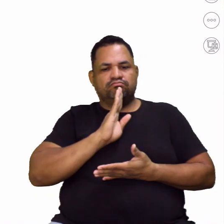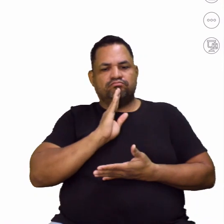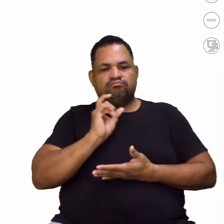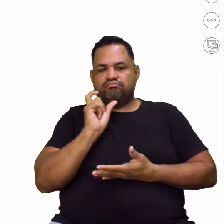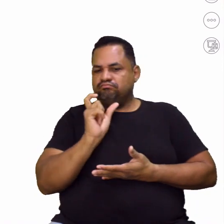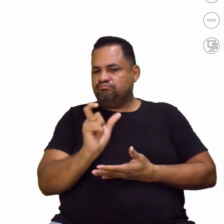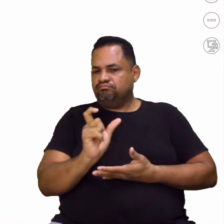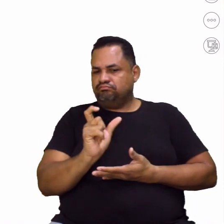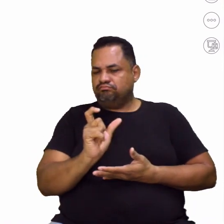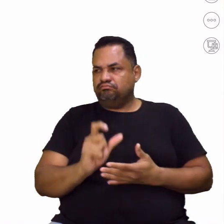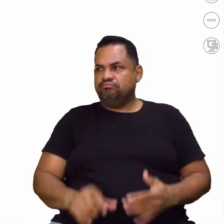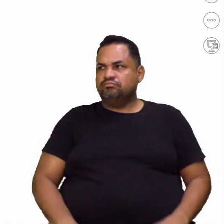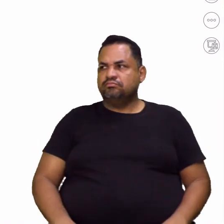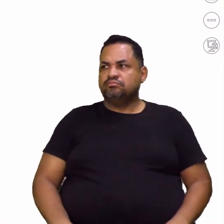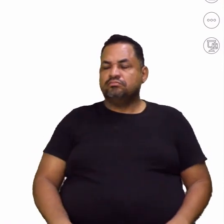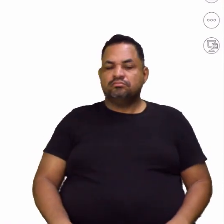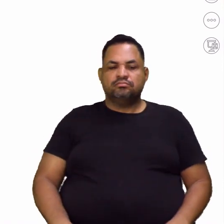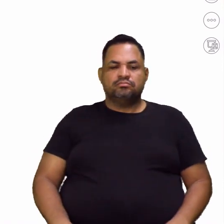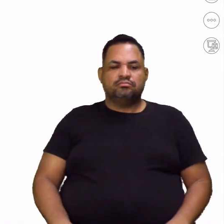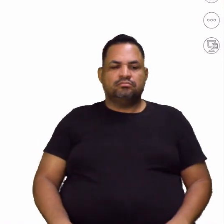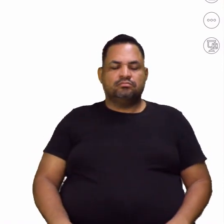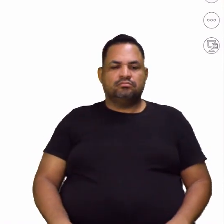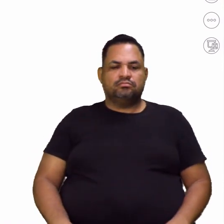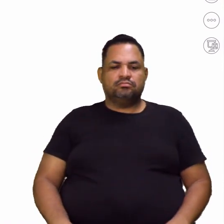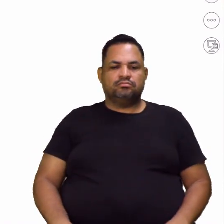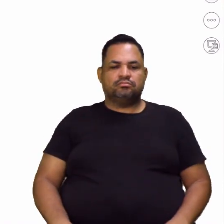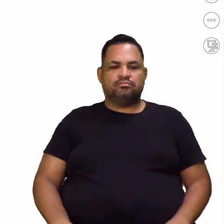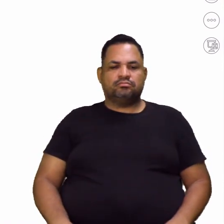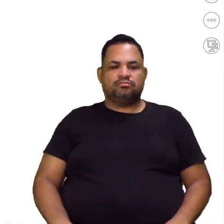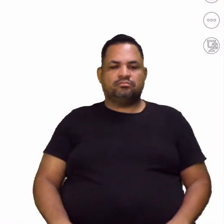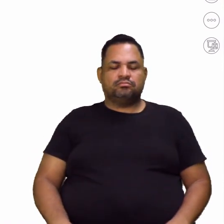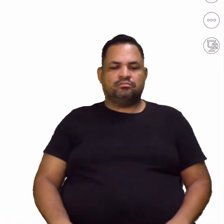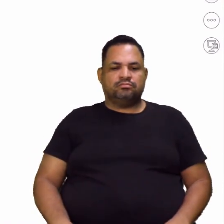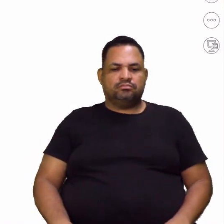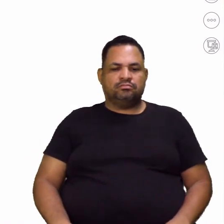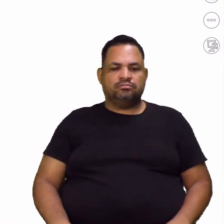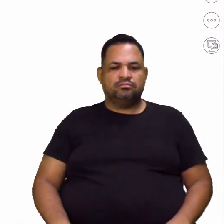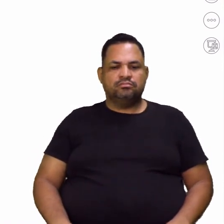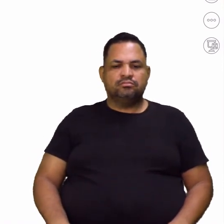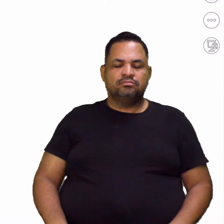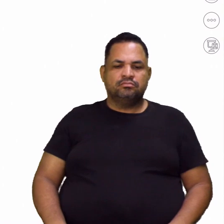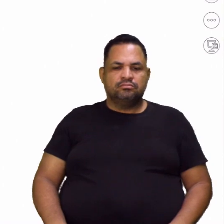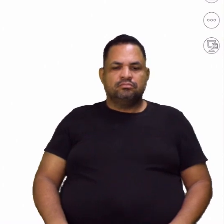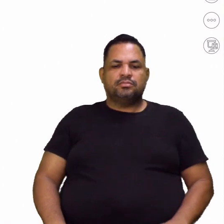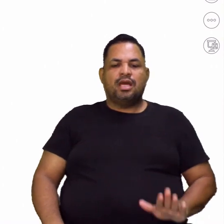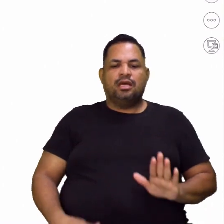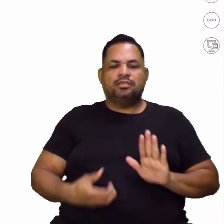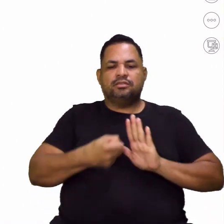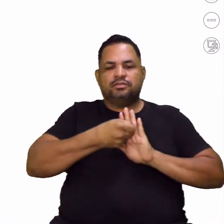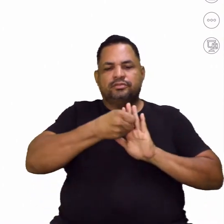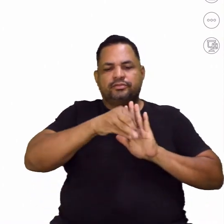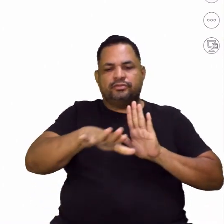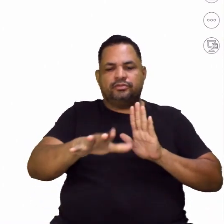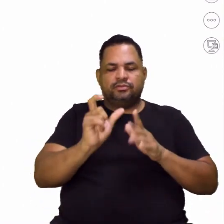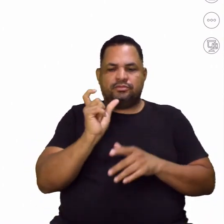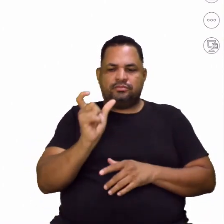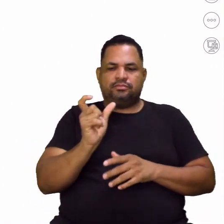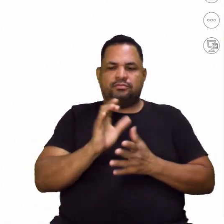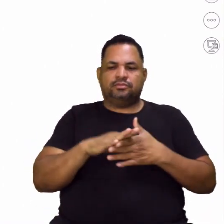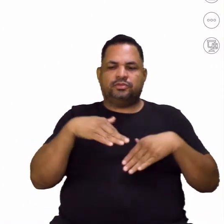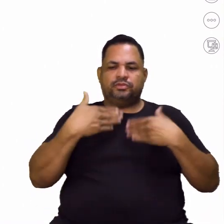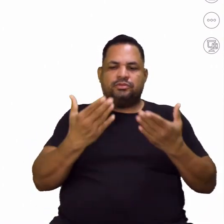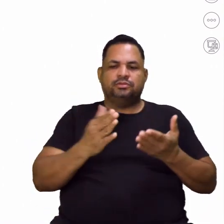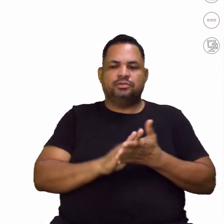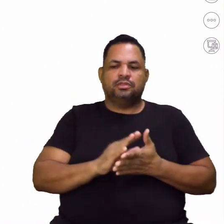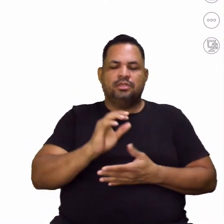palavra aqui, antítese. Sim, lá das figuras de linguagem, né? Tá certo? Nas figuras de palavras, quando a gente fala das